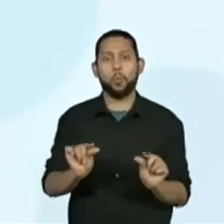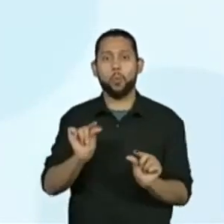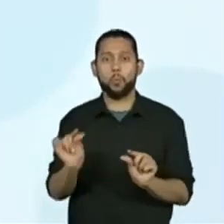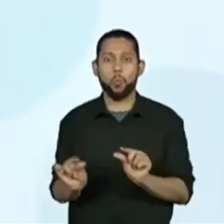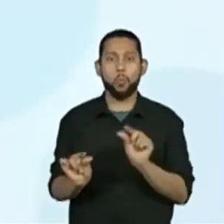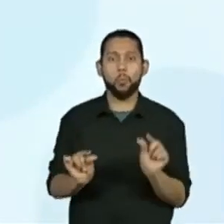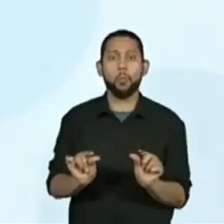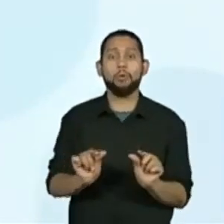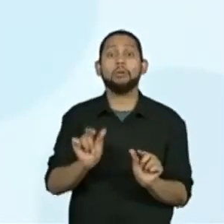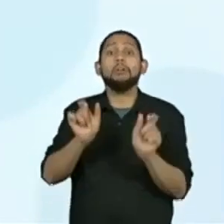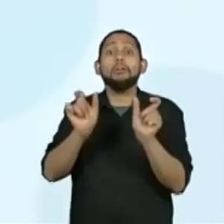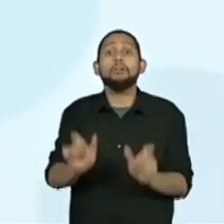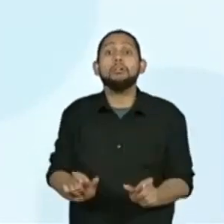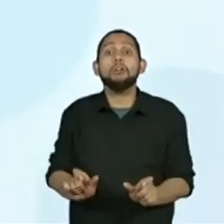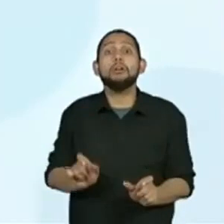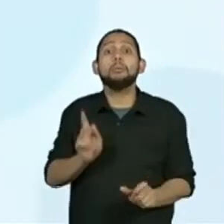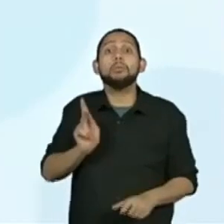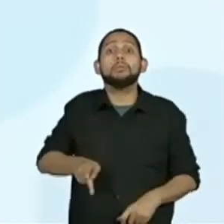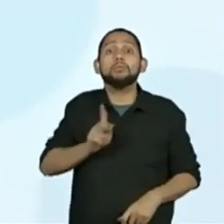apresentará?